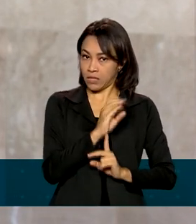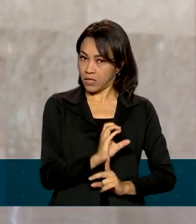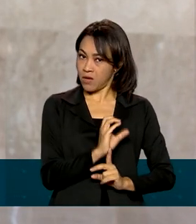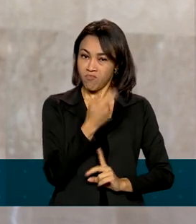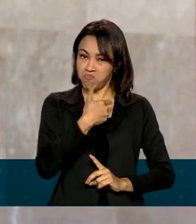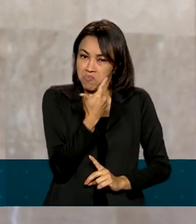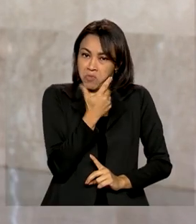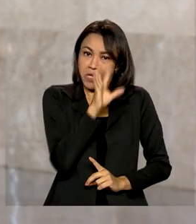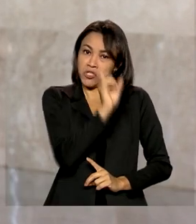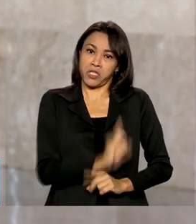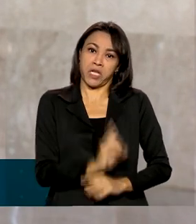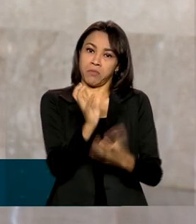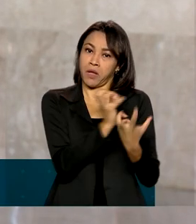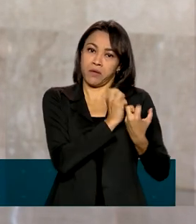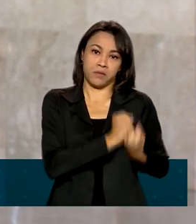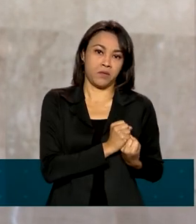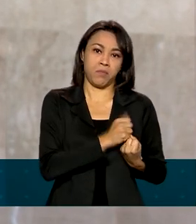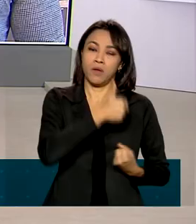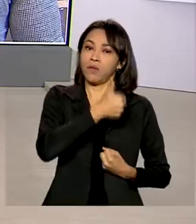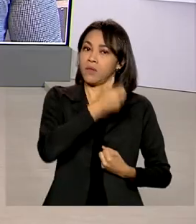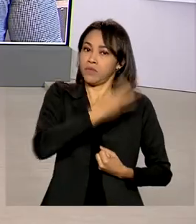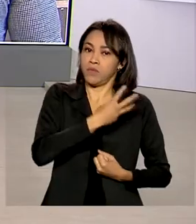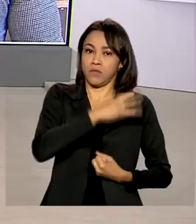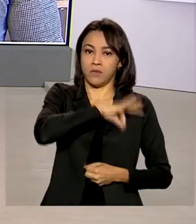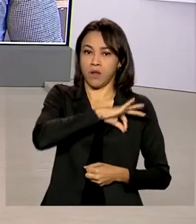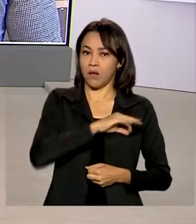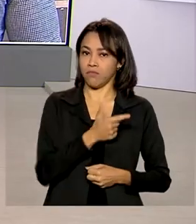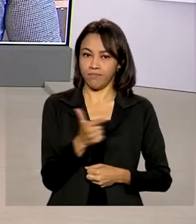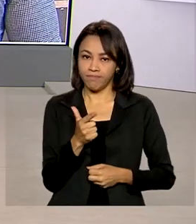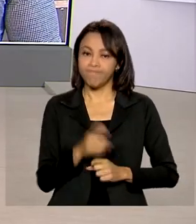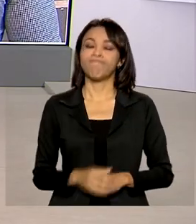direito ao 13º. Renata, com você. Está certo, Glauco. Obrigada pelas suas informações.